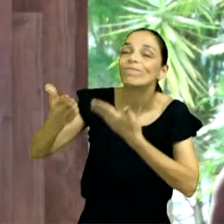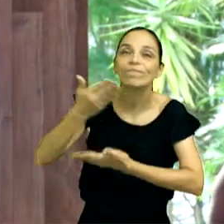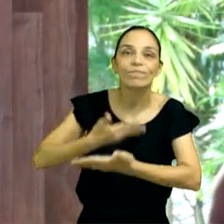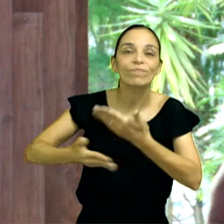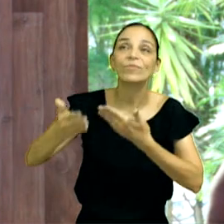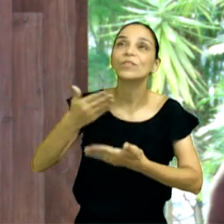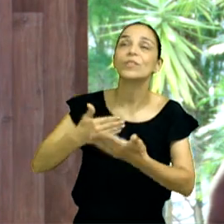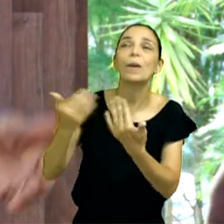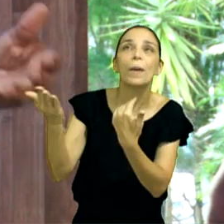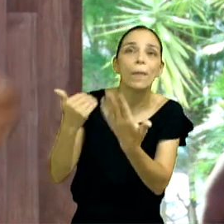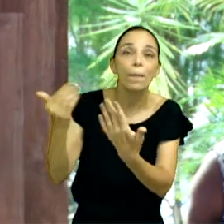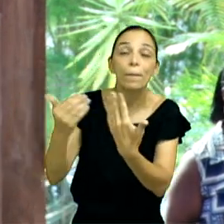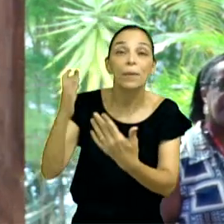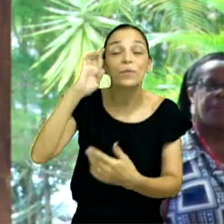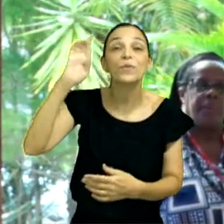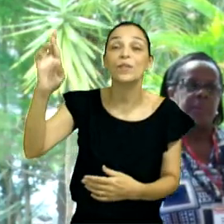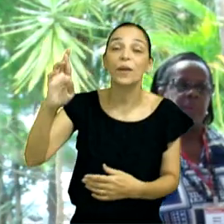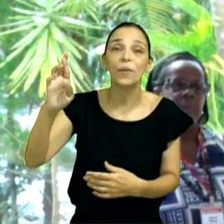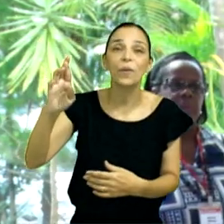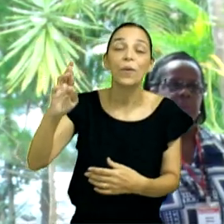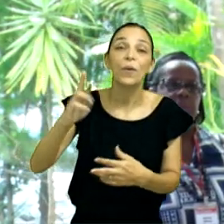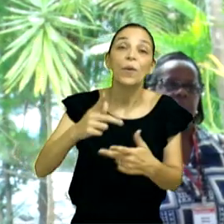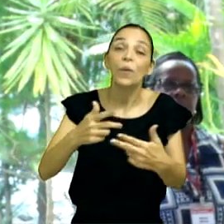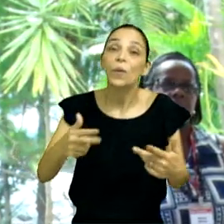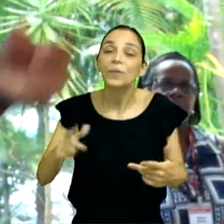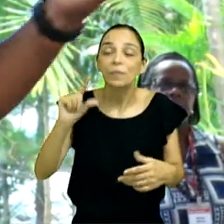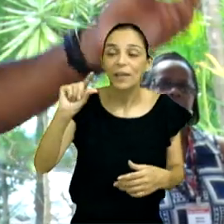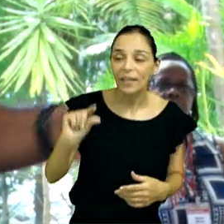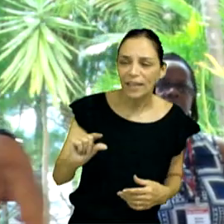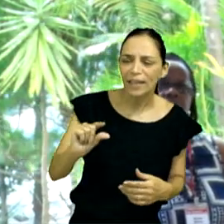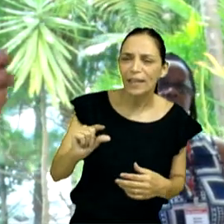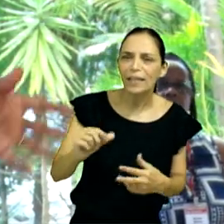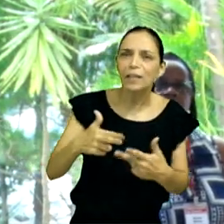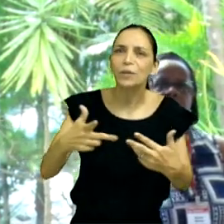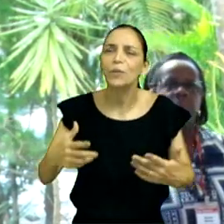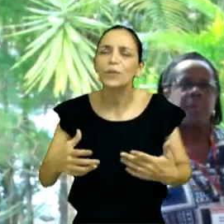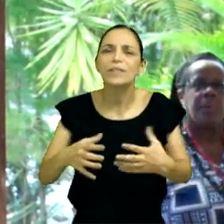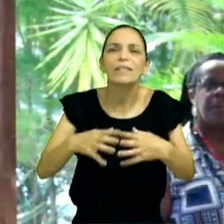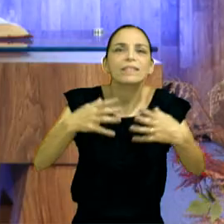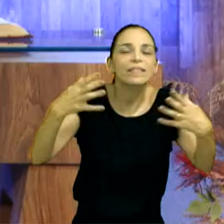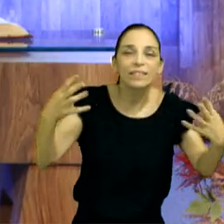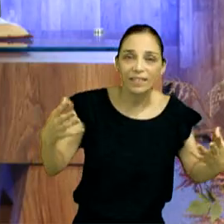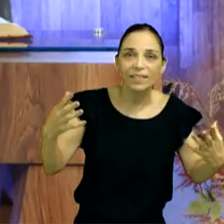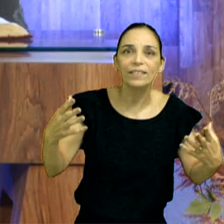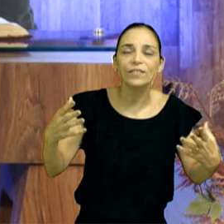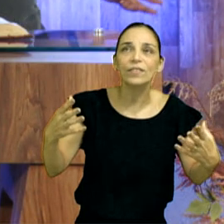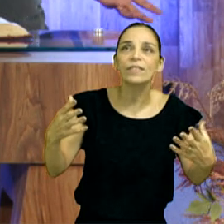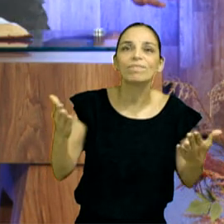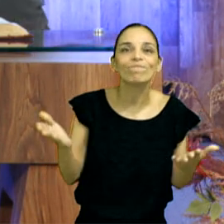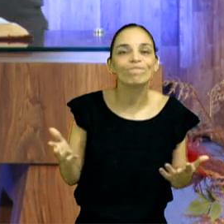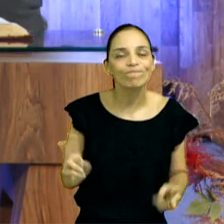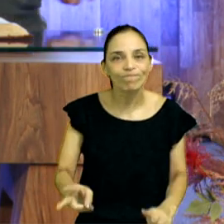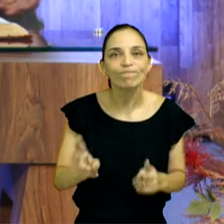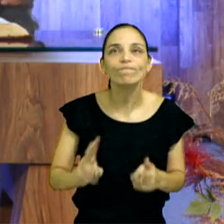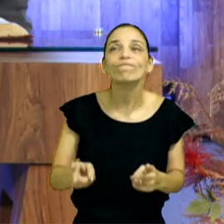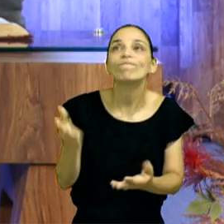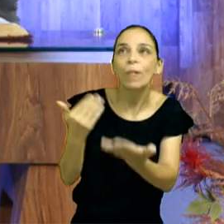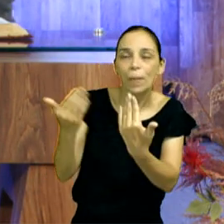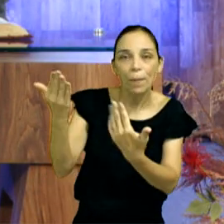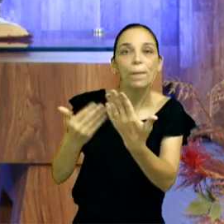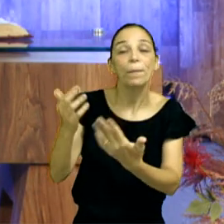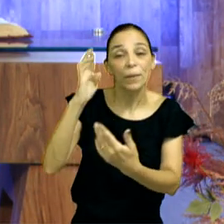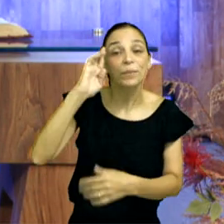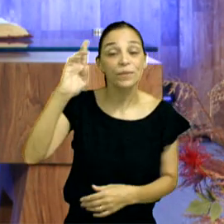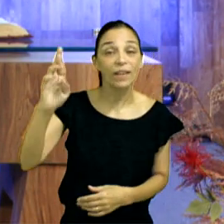das grandes decisões. Nós oramos agora com o pastor Luizão por enfermidade, por doenças e isso é tão importante na nossa vida,